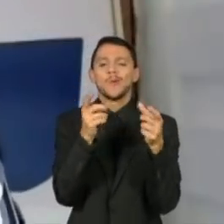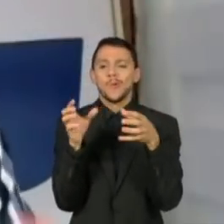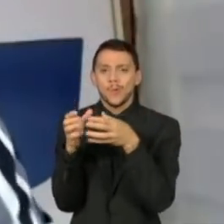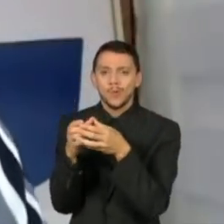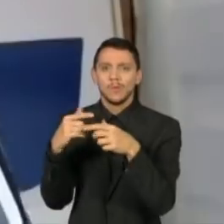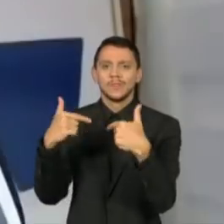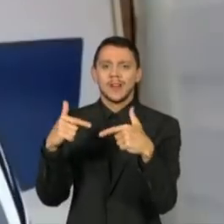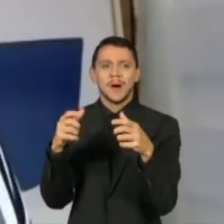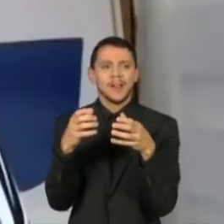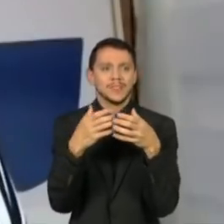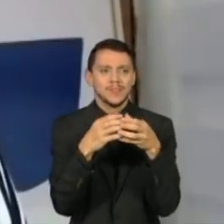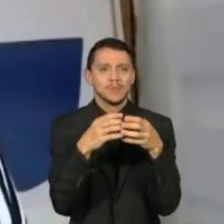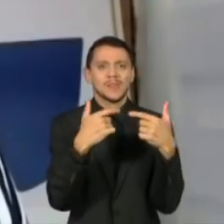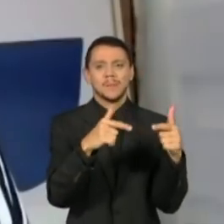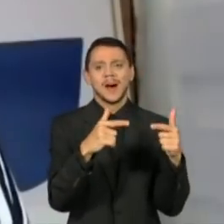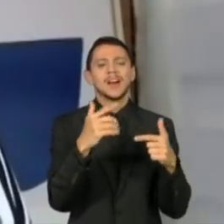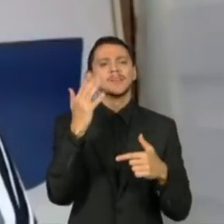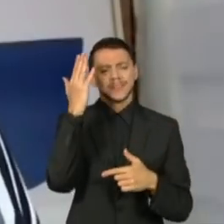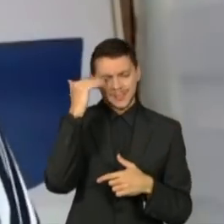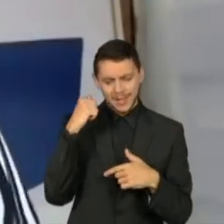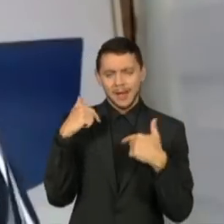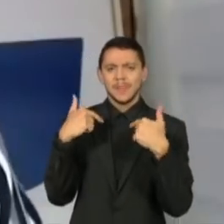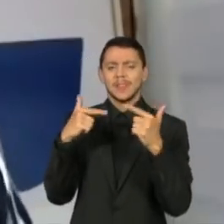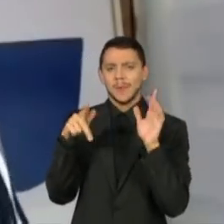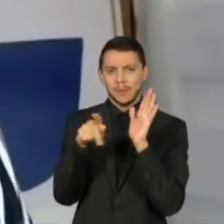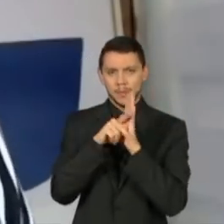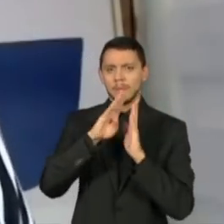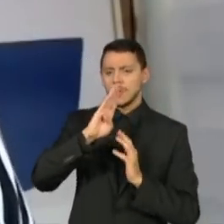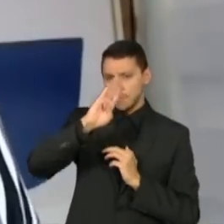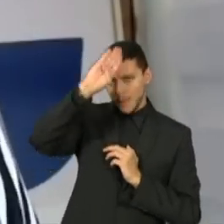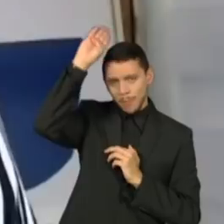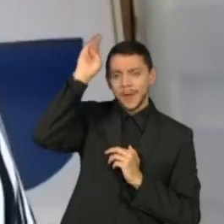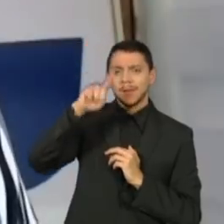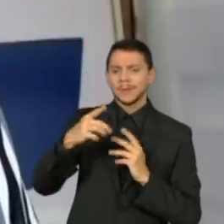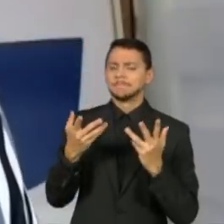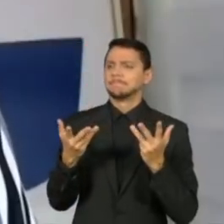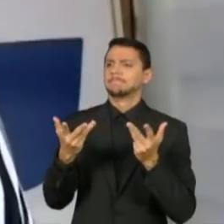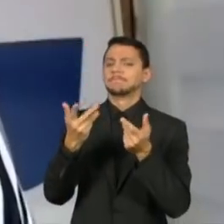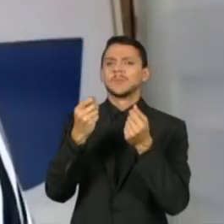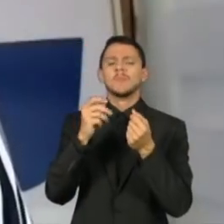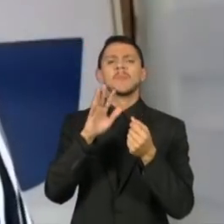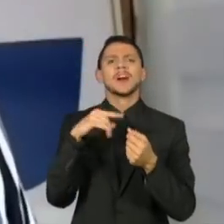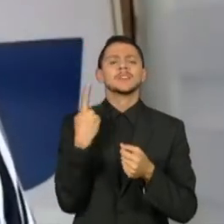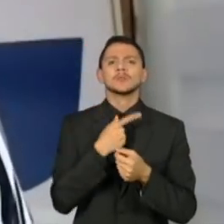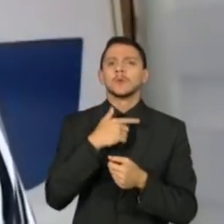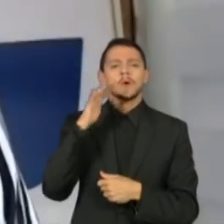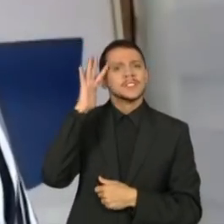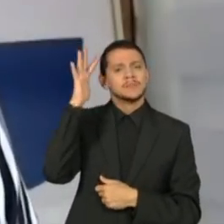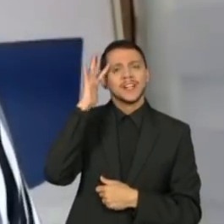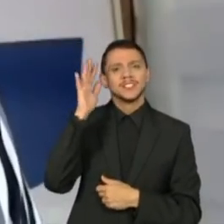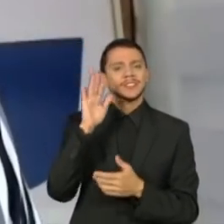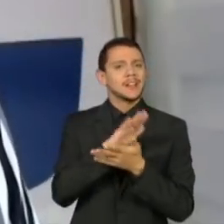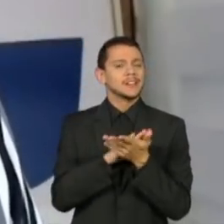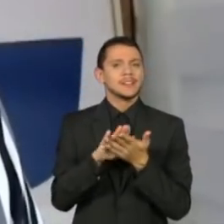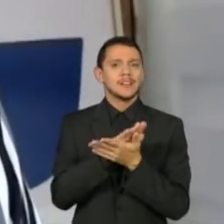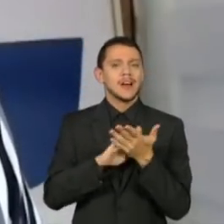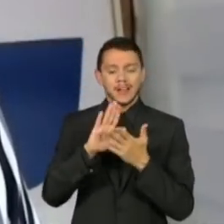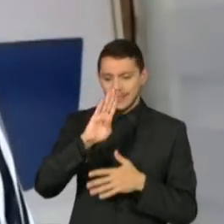gente já sabe do trabalho dos bombeiros, que é impressionante, mas a gente não conhecia o trabalho